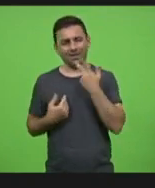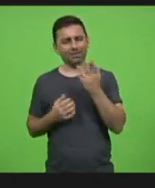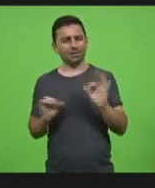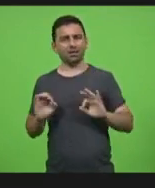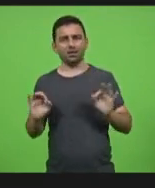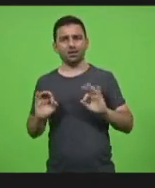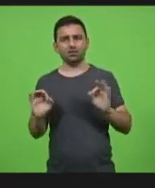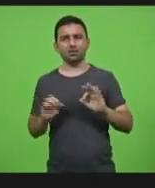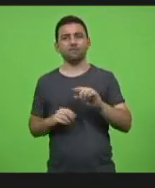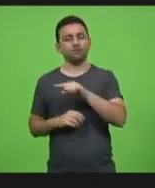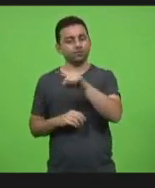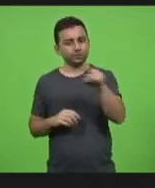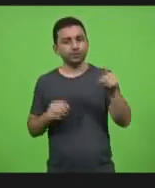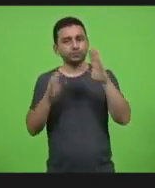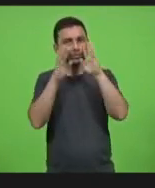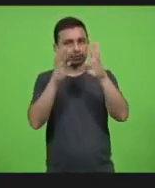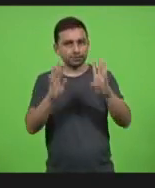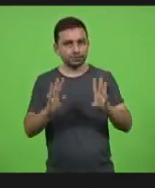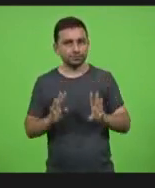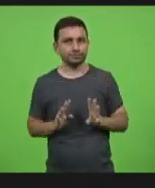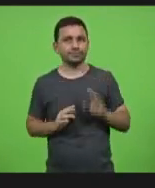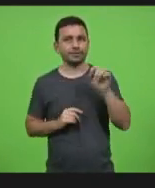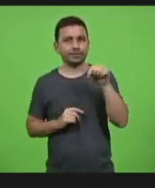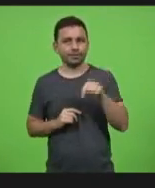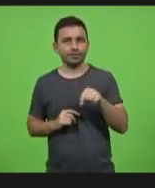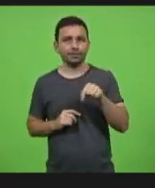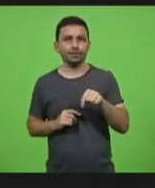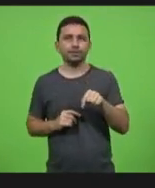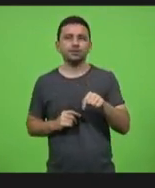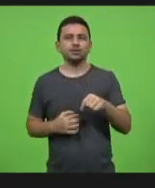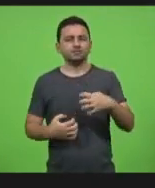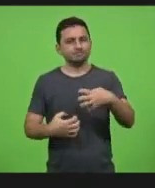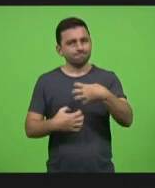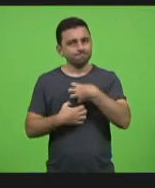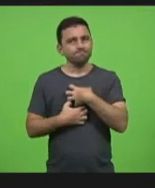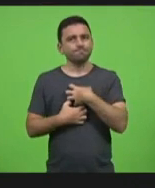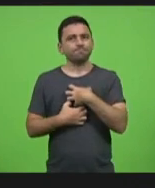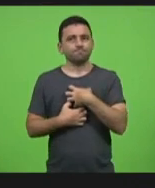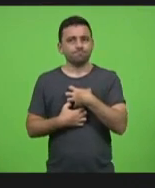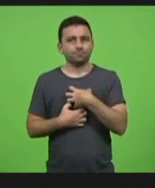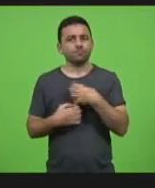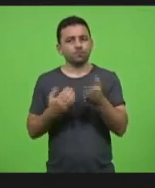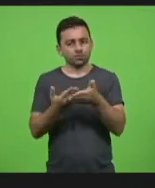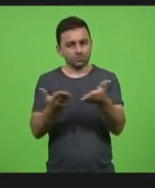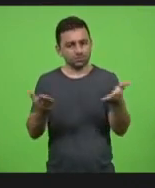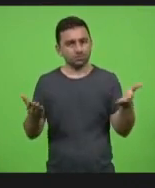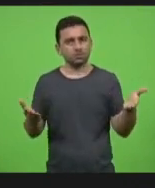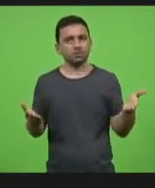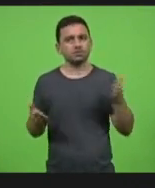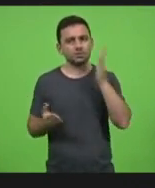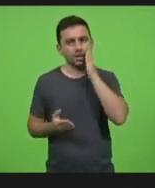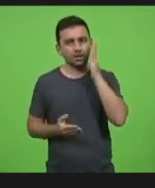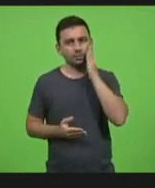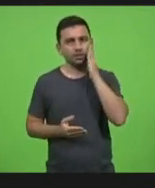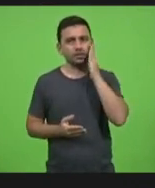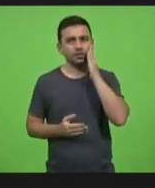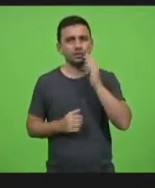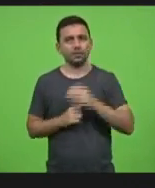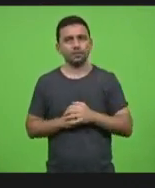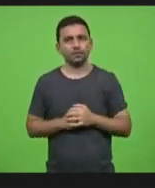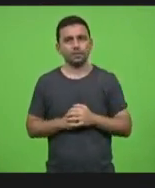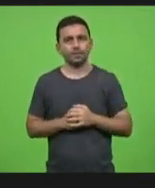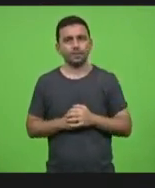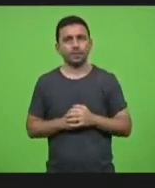acompanha vai ter a sensibilidade a noção e vai fazer a